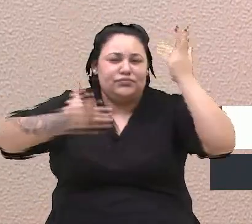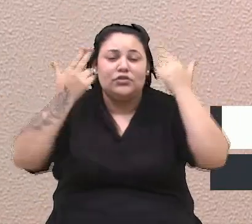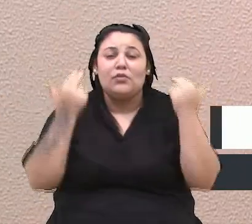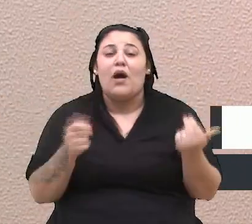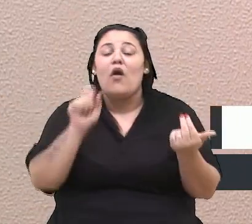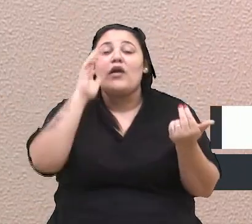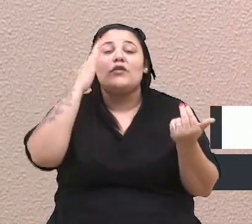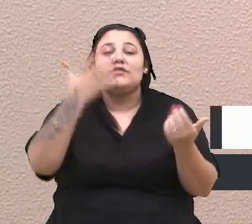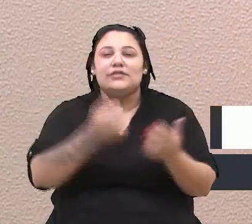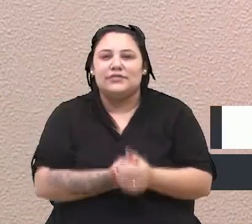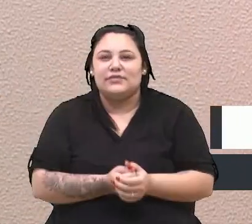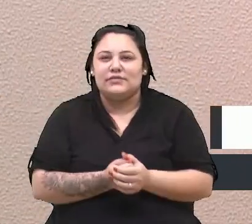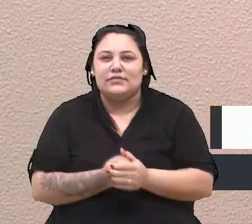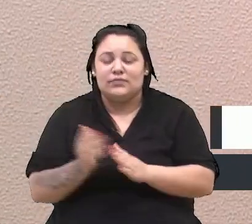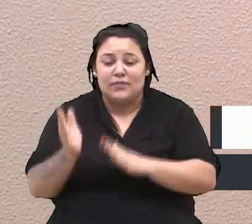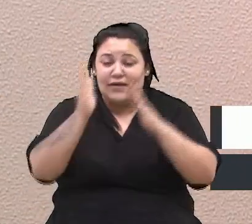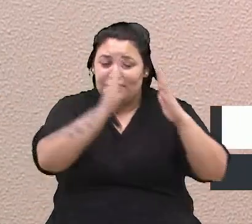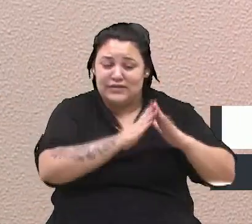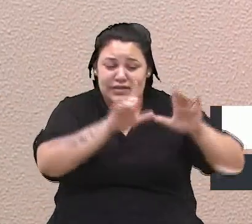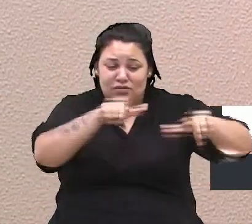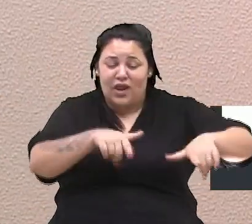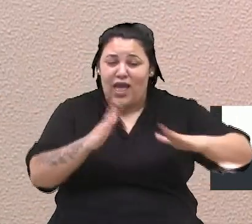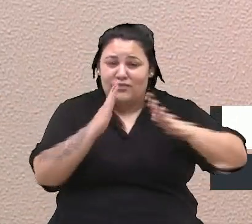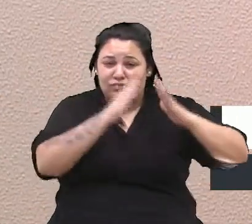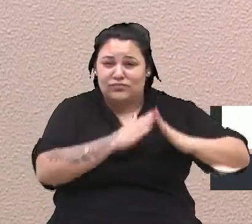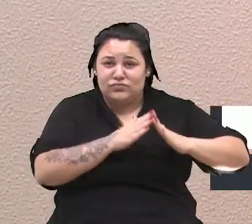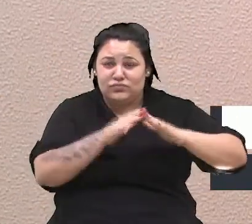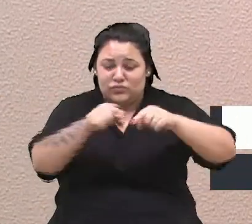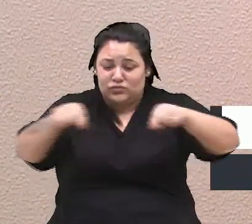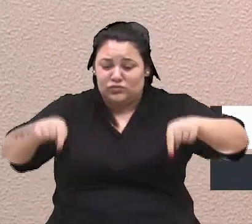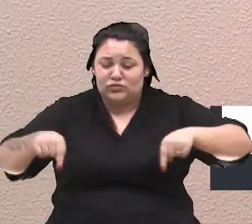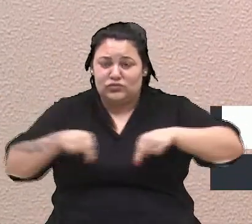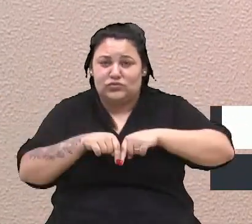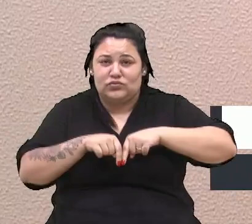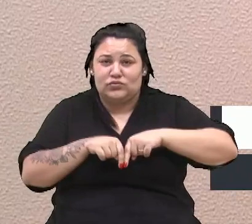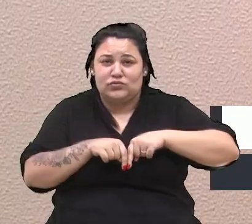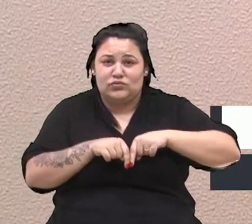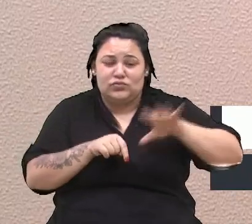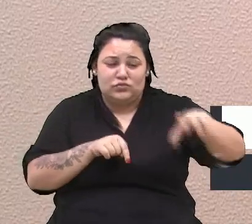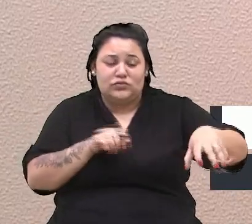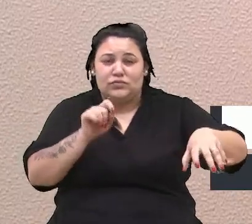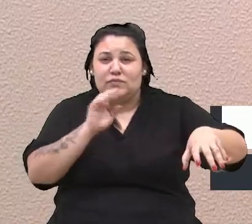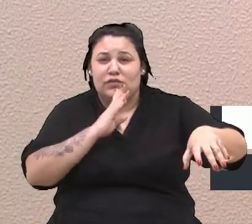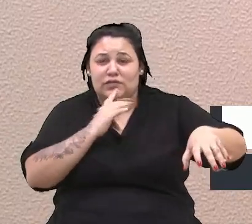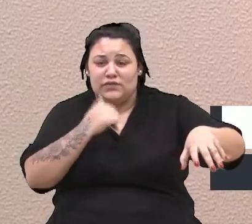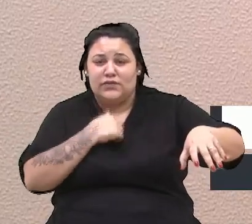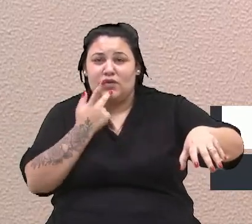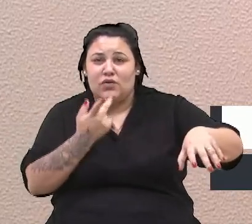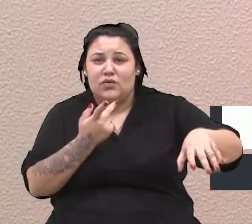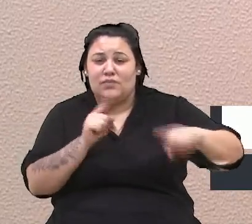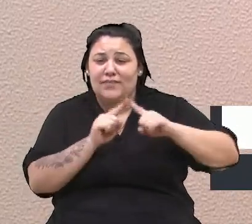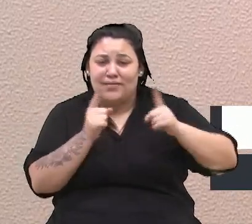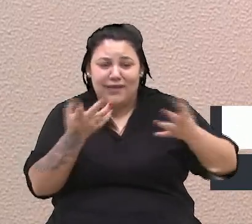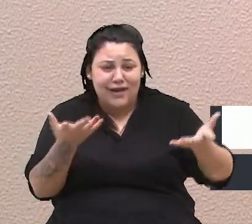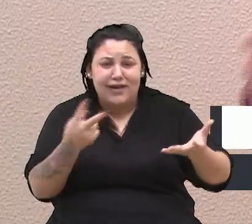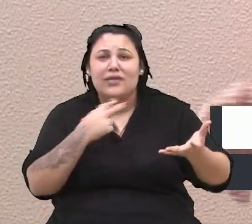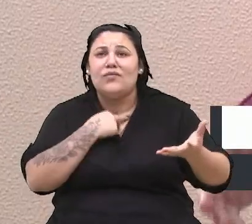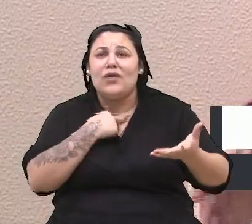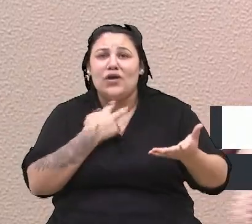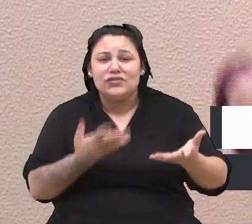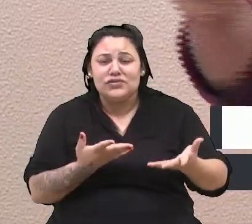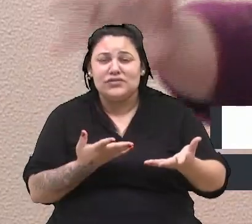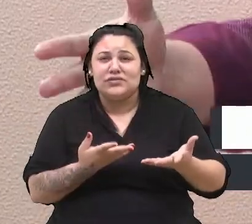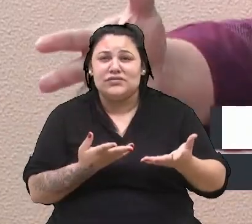Uma vizinha de porta ali do campo do Juventude, como me conhece, ela disse, mas isso não pode, não, não pode,